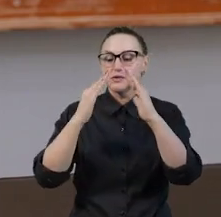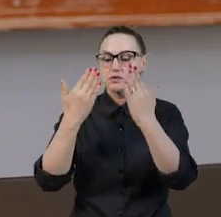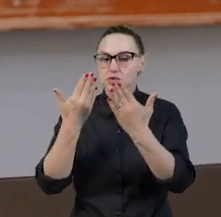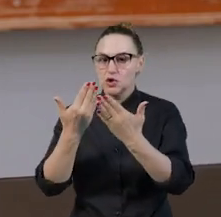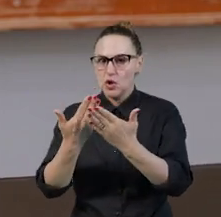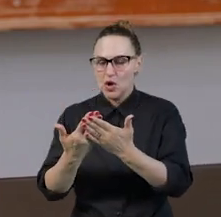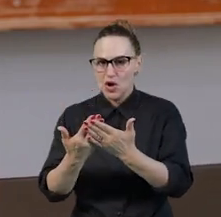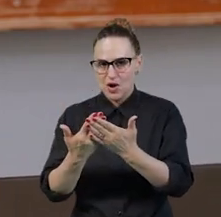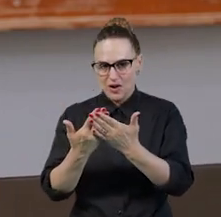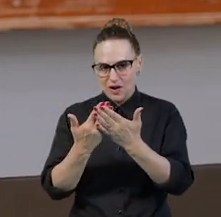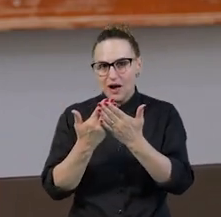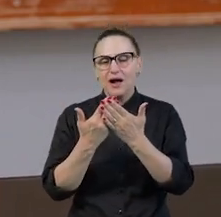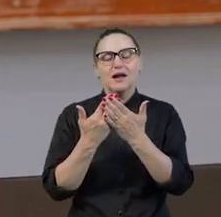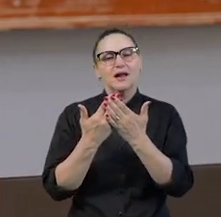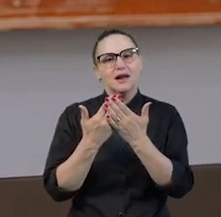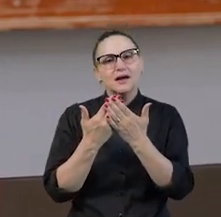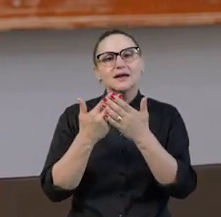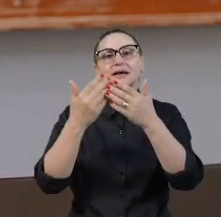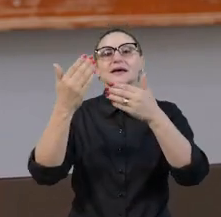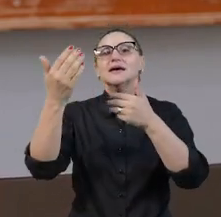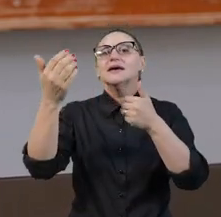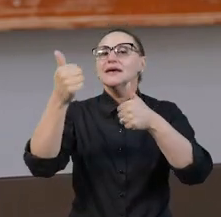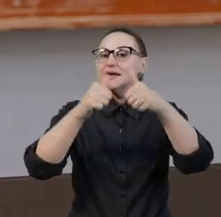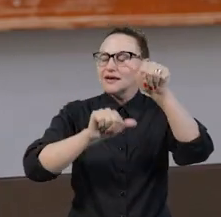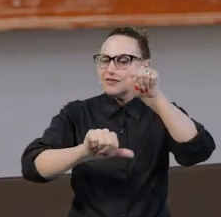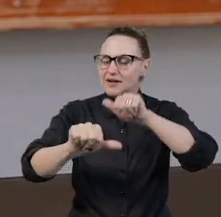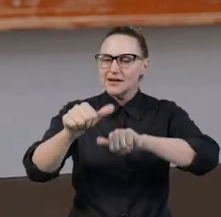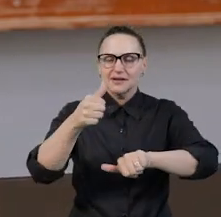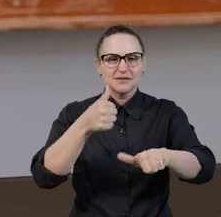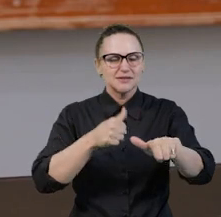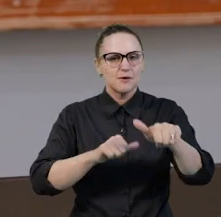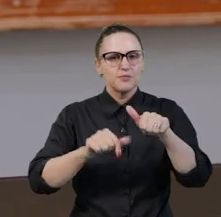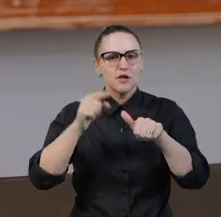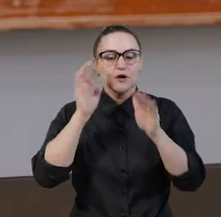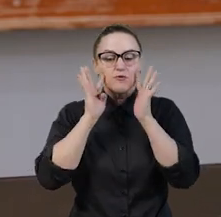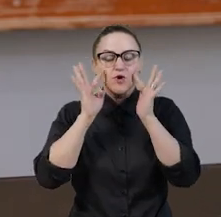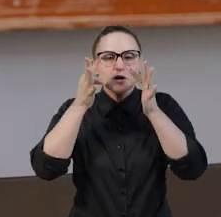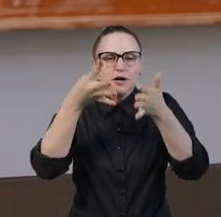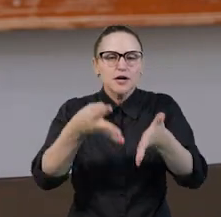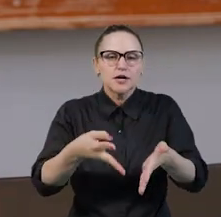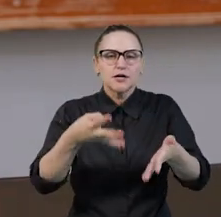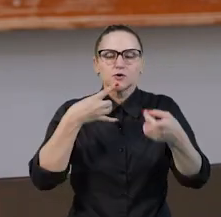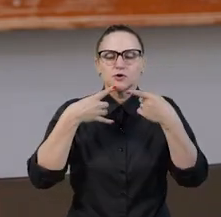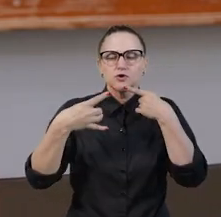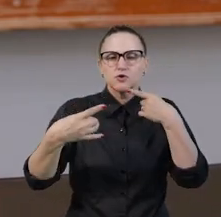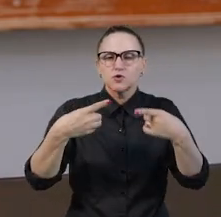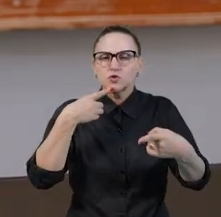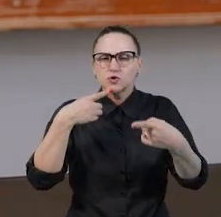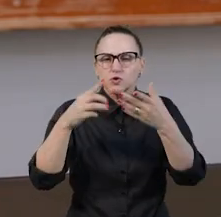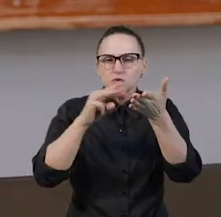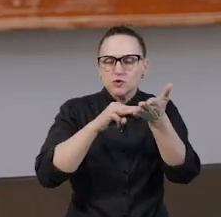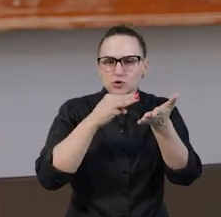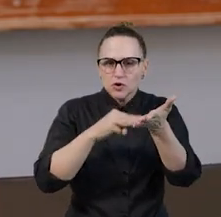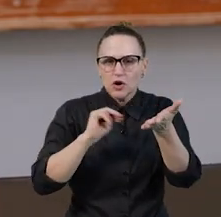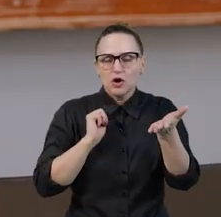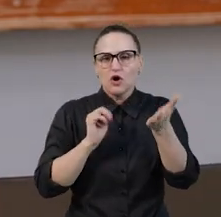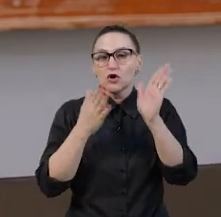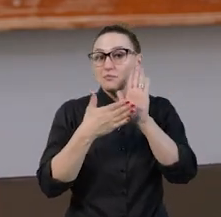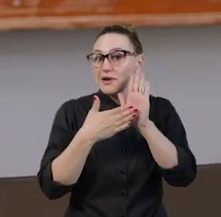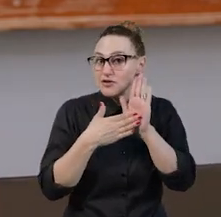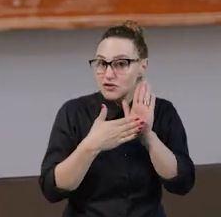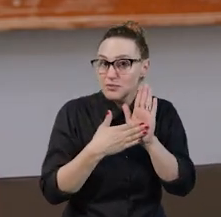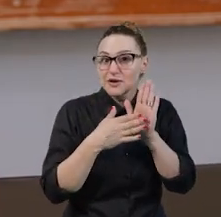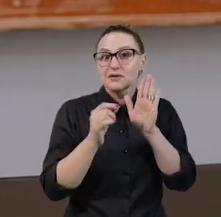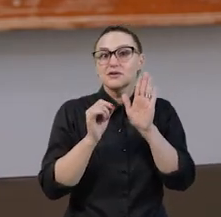todo o processo, pautando os planejamentos, pautando as discussões teórico-metodológicas e também as